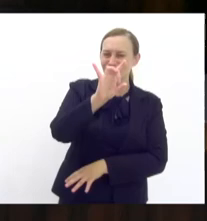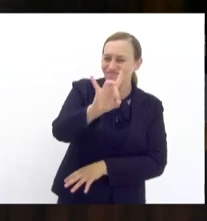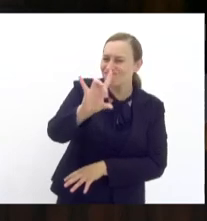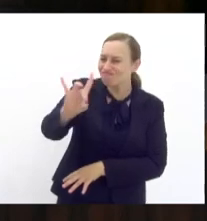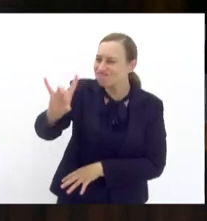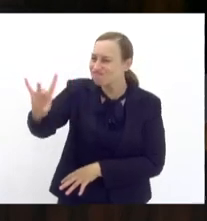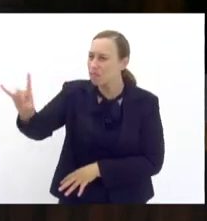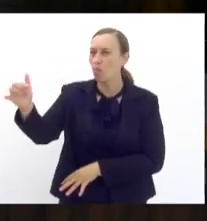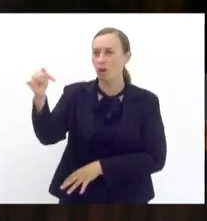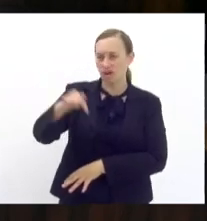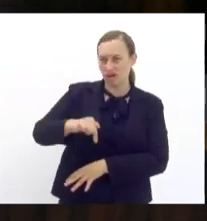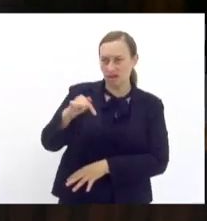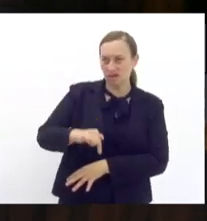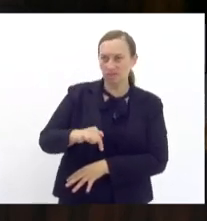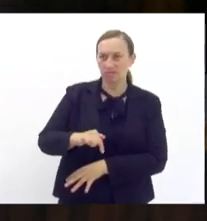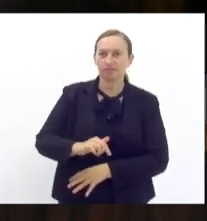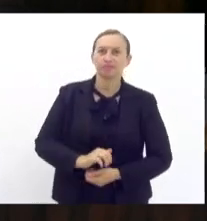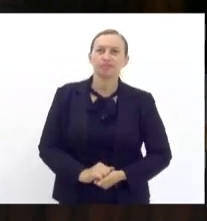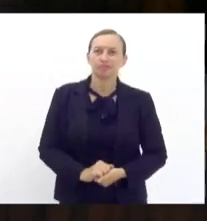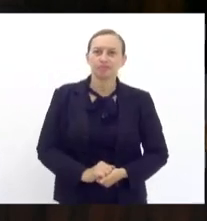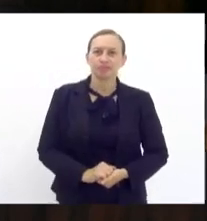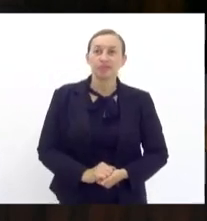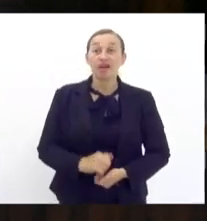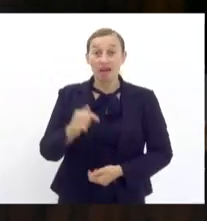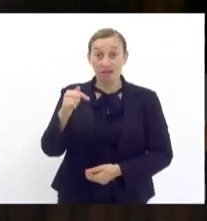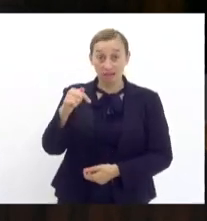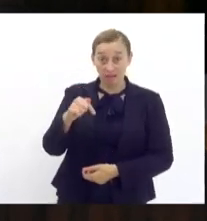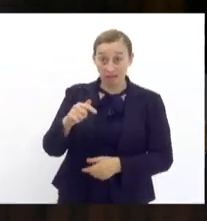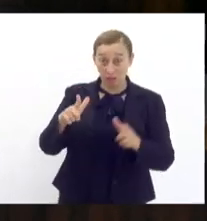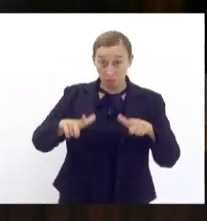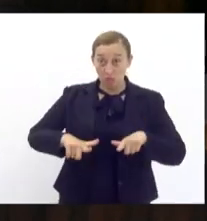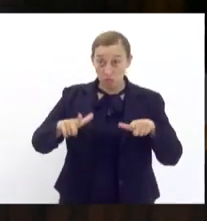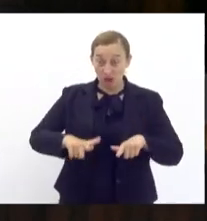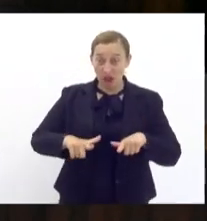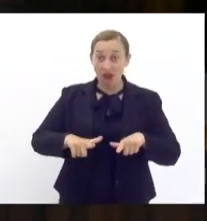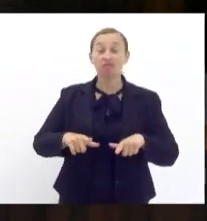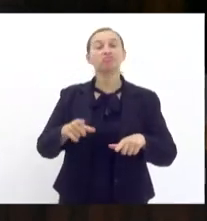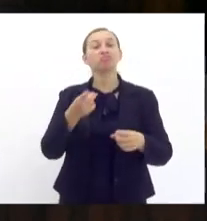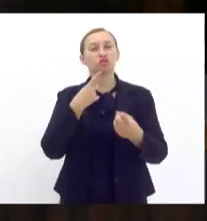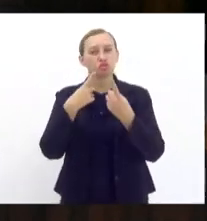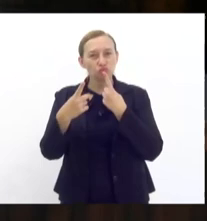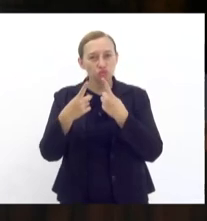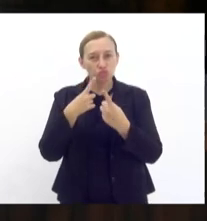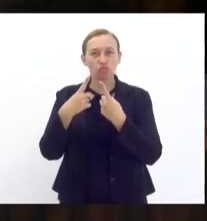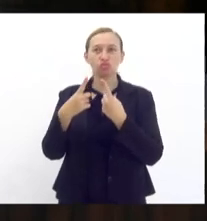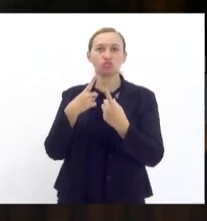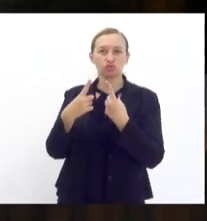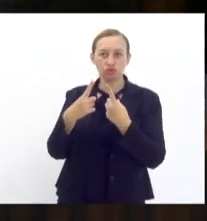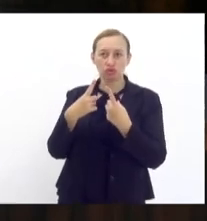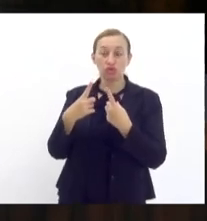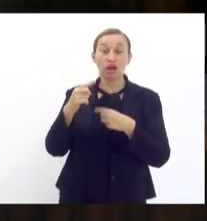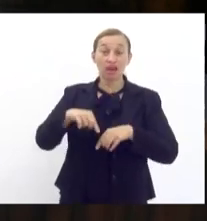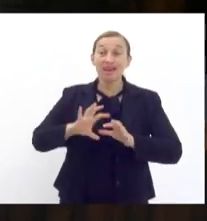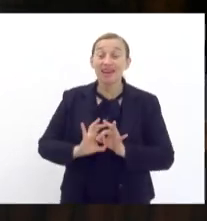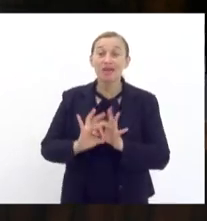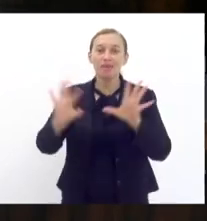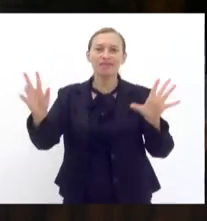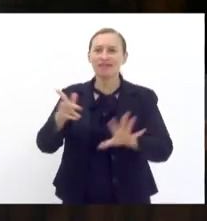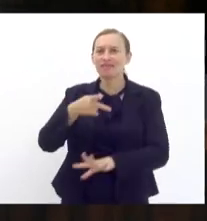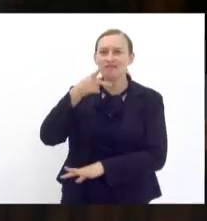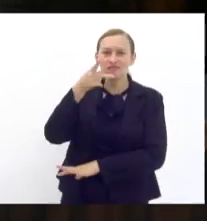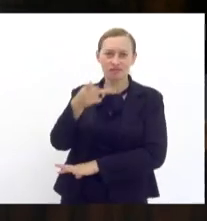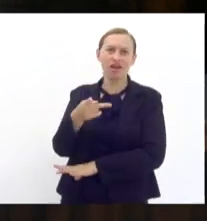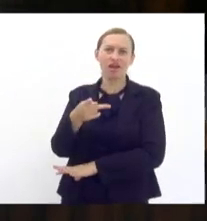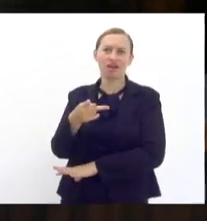dadas aqui aqui é o local disso mesmo do debate aqui a liberdade de expressão